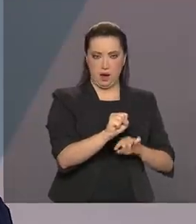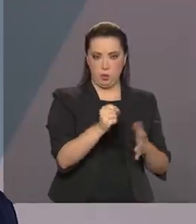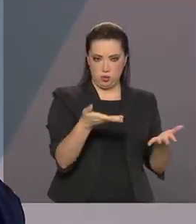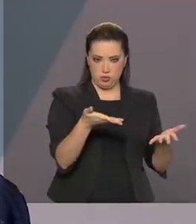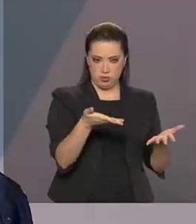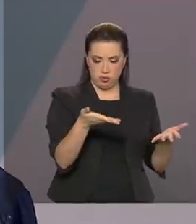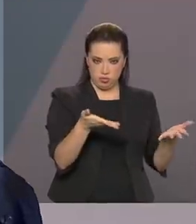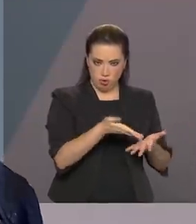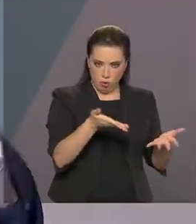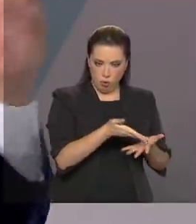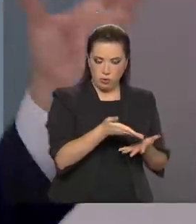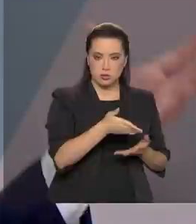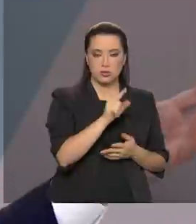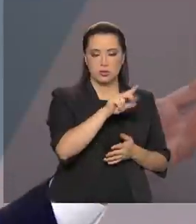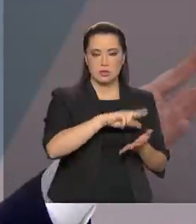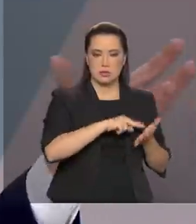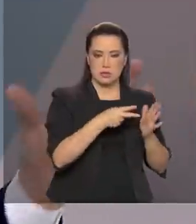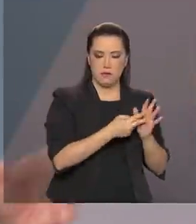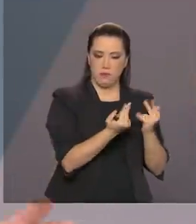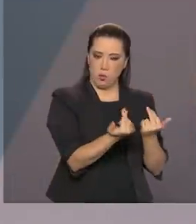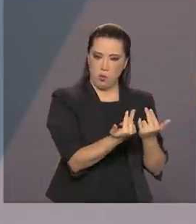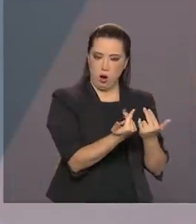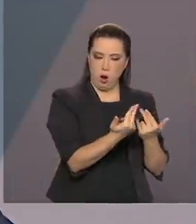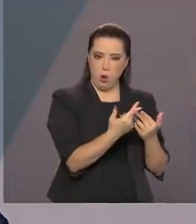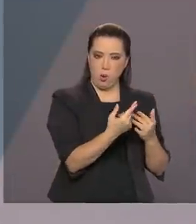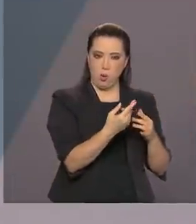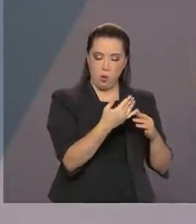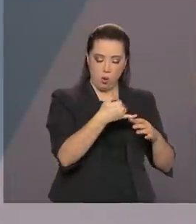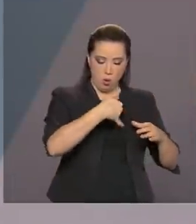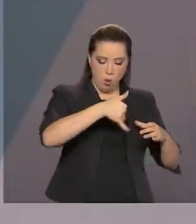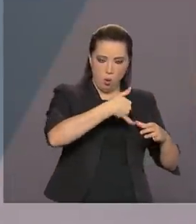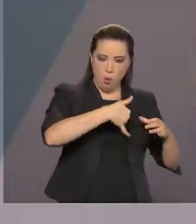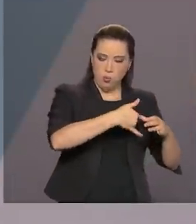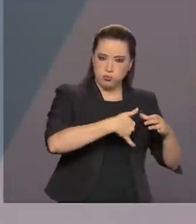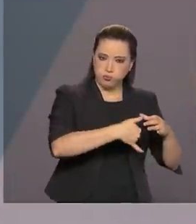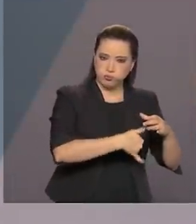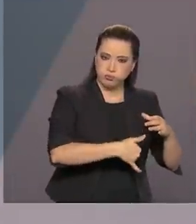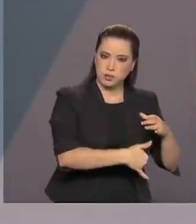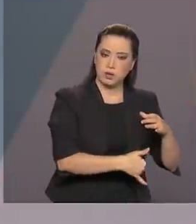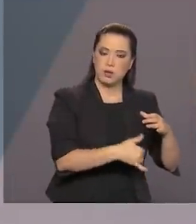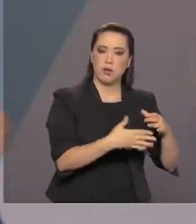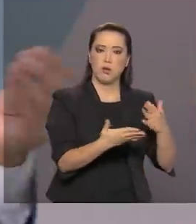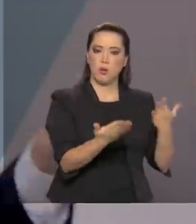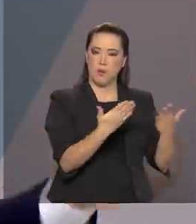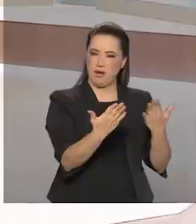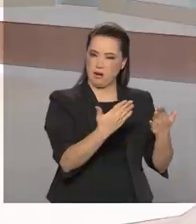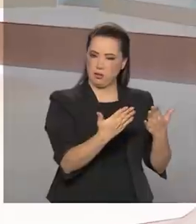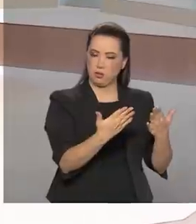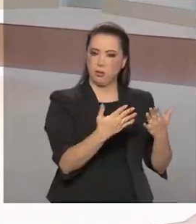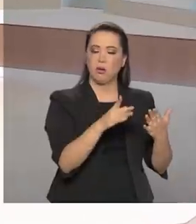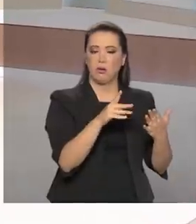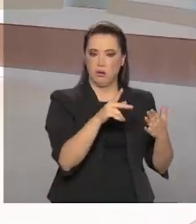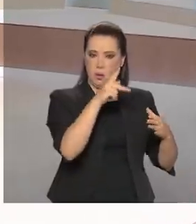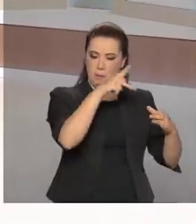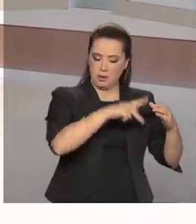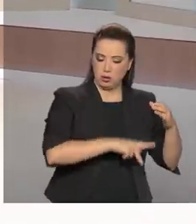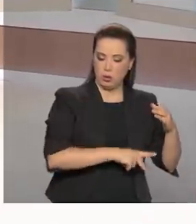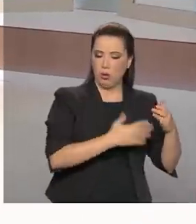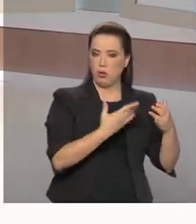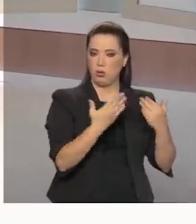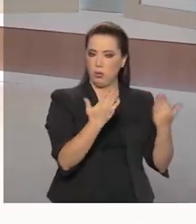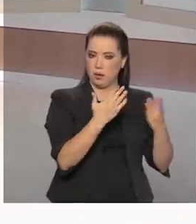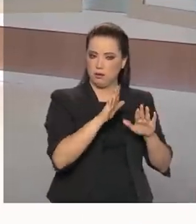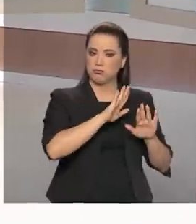eles representam o que o petróleo representou no século XX. Daí a importância dessa questão do armazenamento de dados,